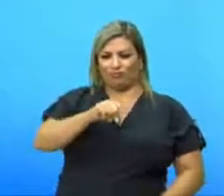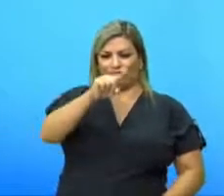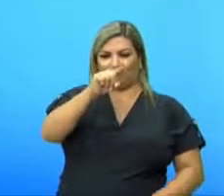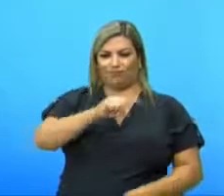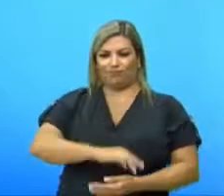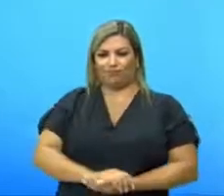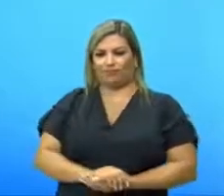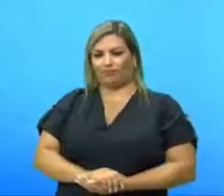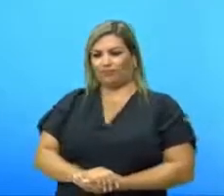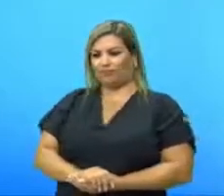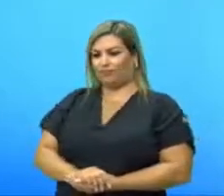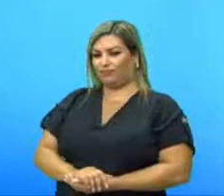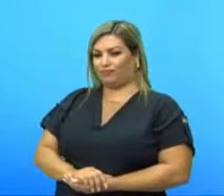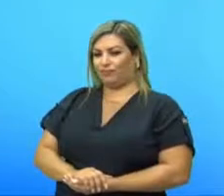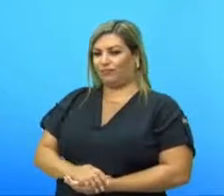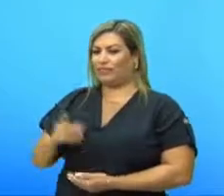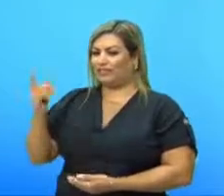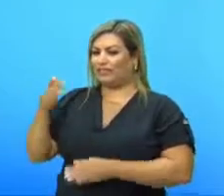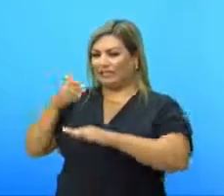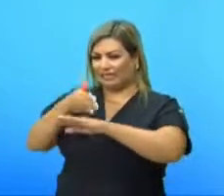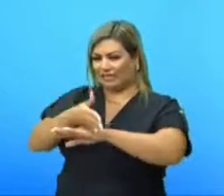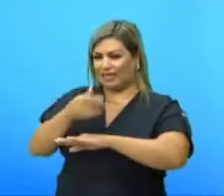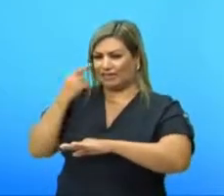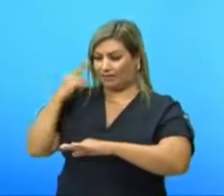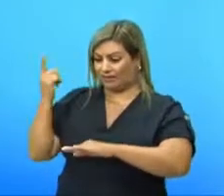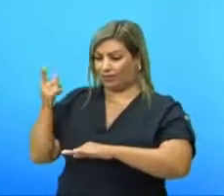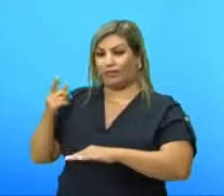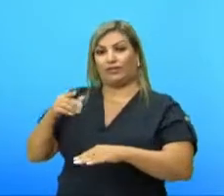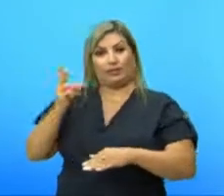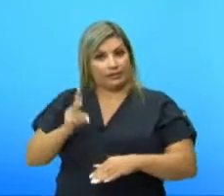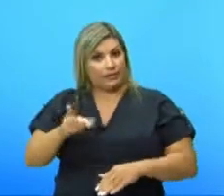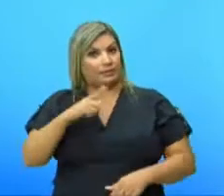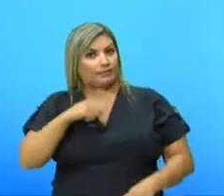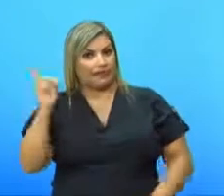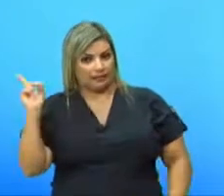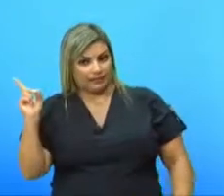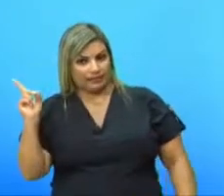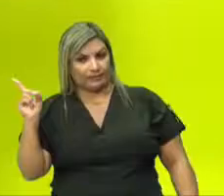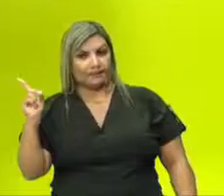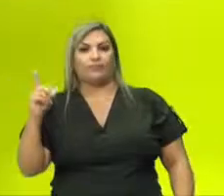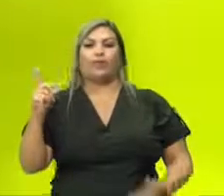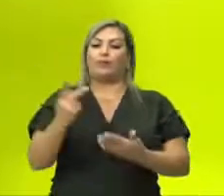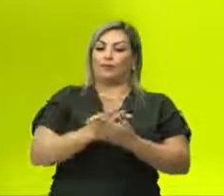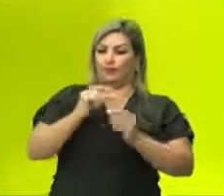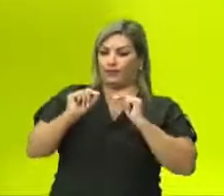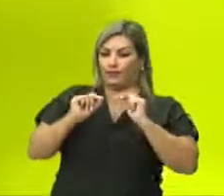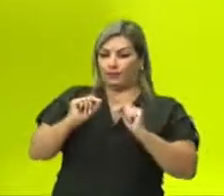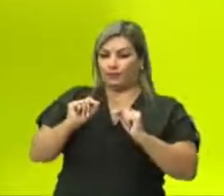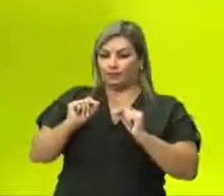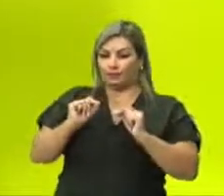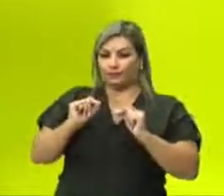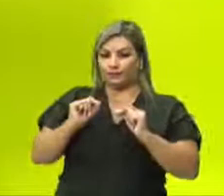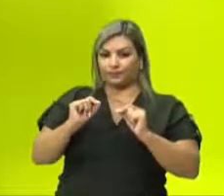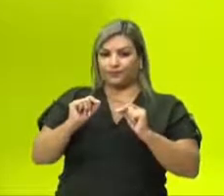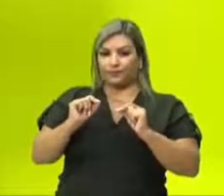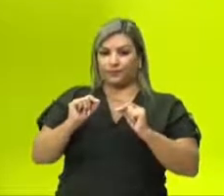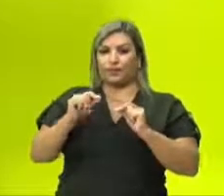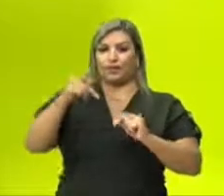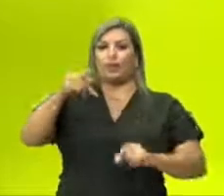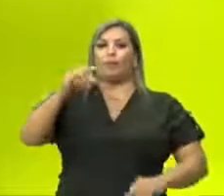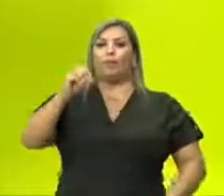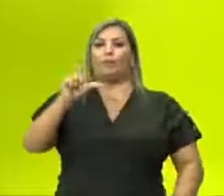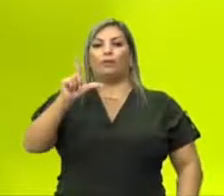depressão, essa entrância aqui. Toda vez que tiver uma entrância, o que vai acontecer? É um